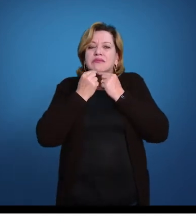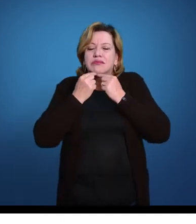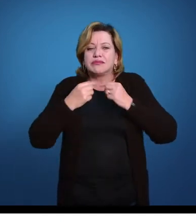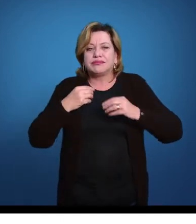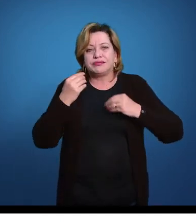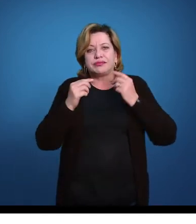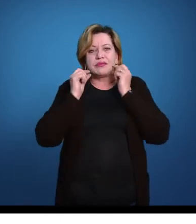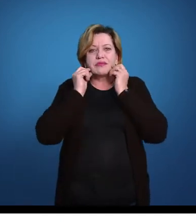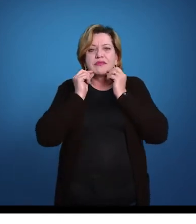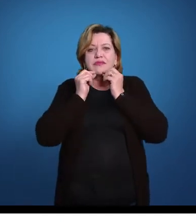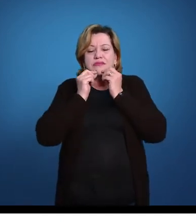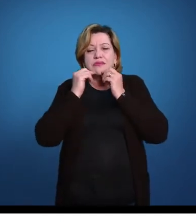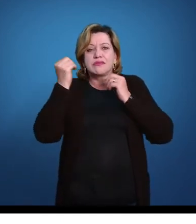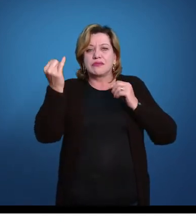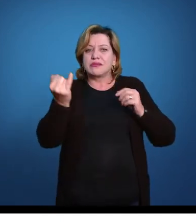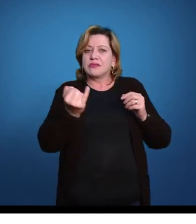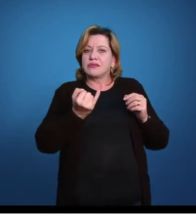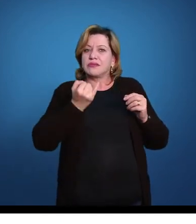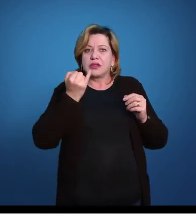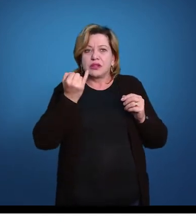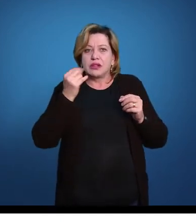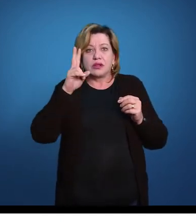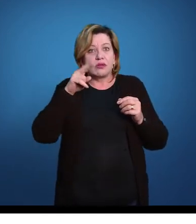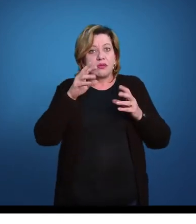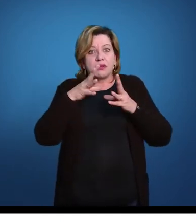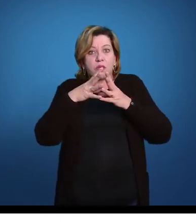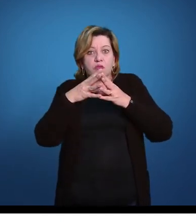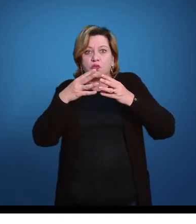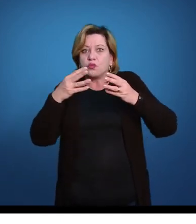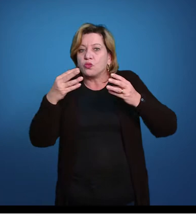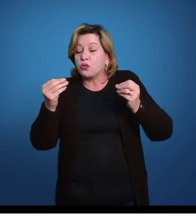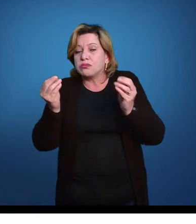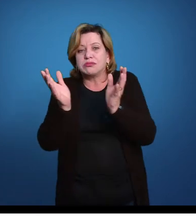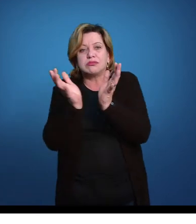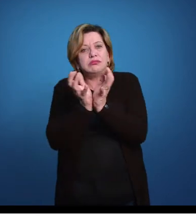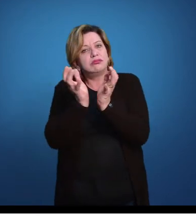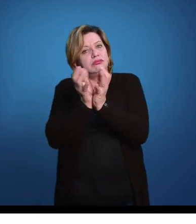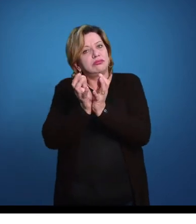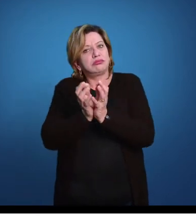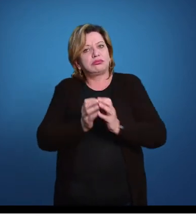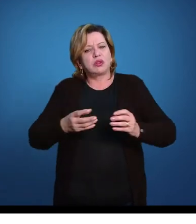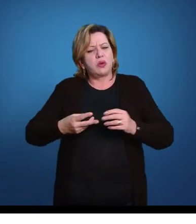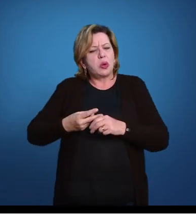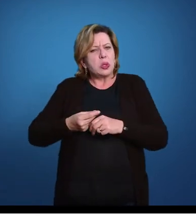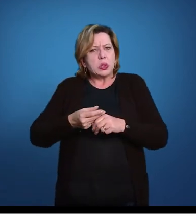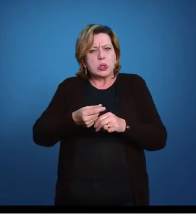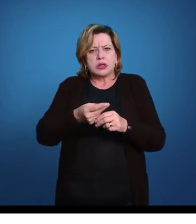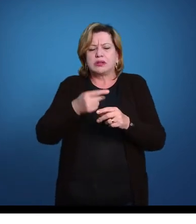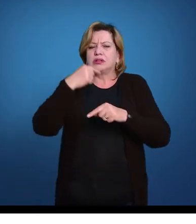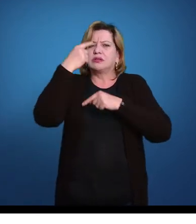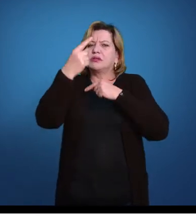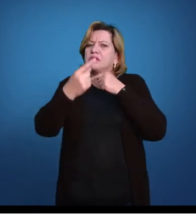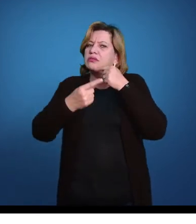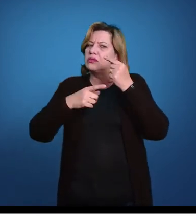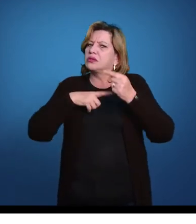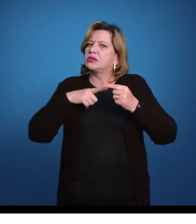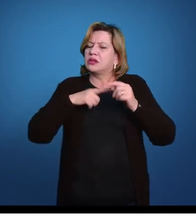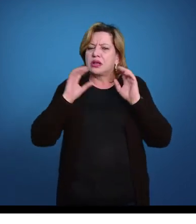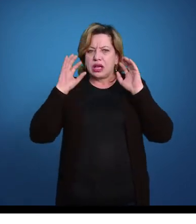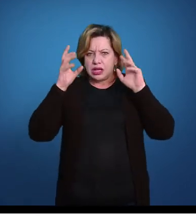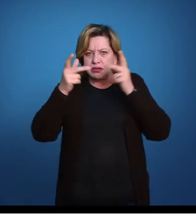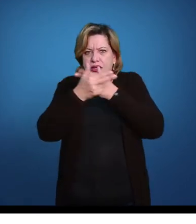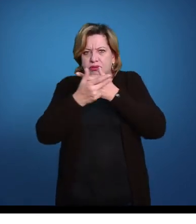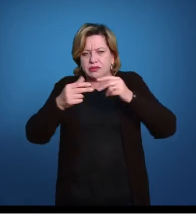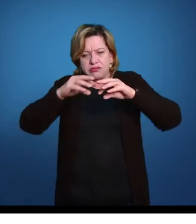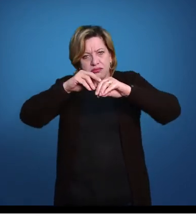a mandíbula é tão importante que ela não desaparece em nenhum outro grupo. Não aparece, não desaparece. A gente tem depois grupos terrestres, diversos